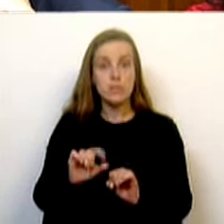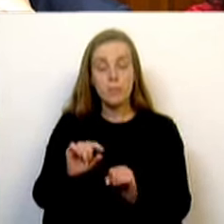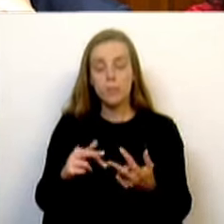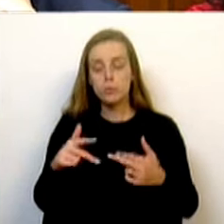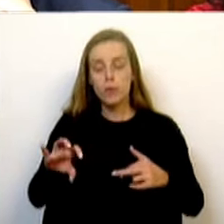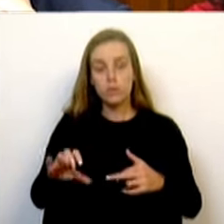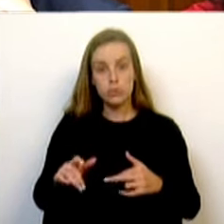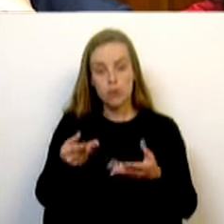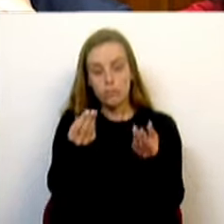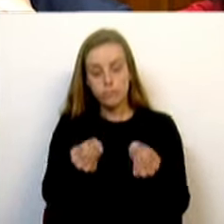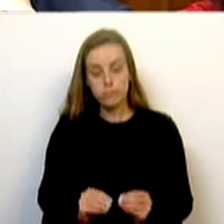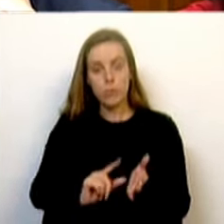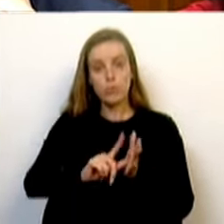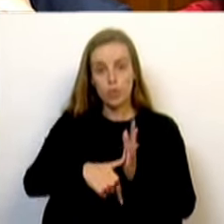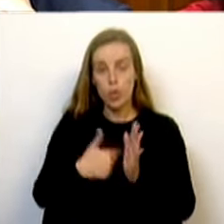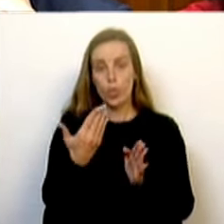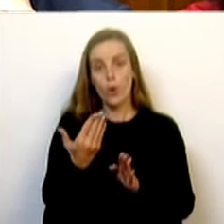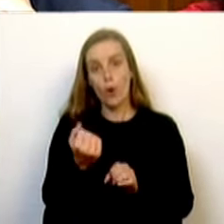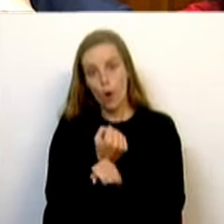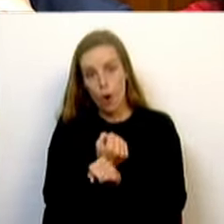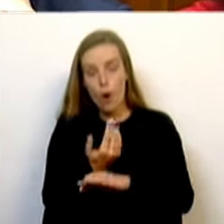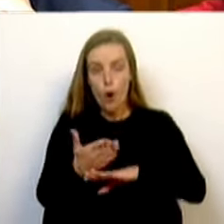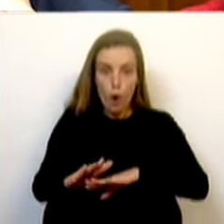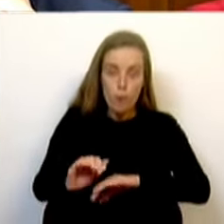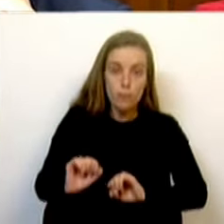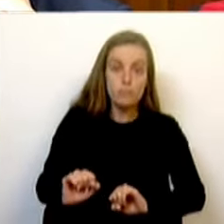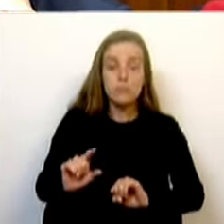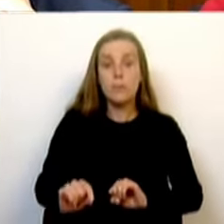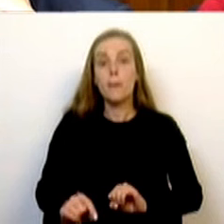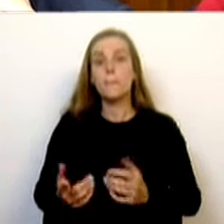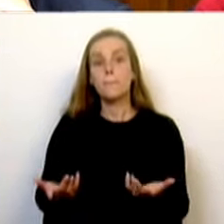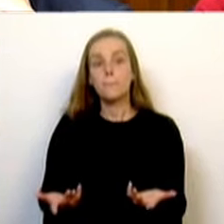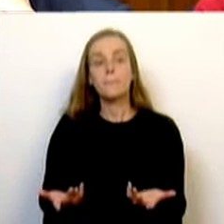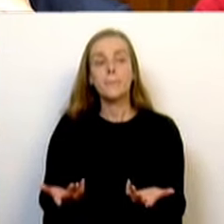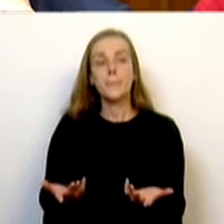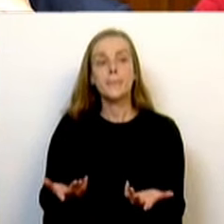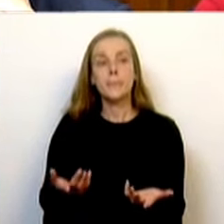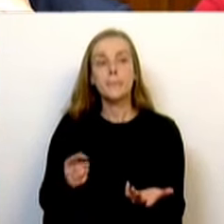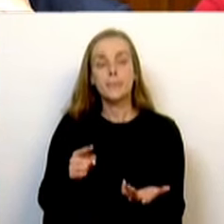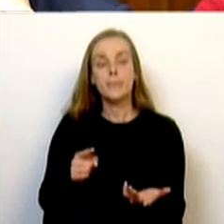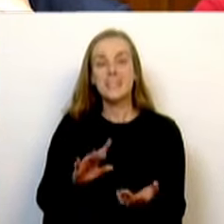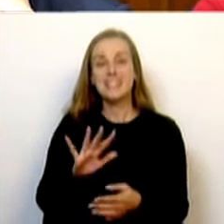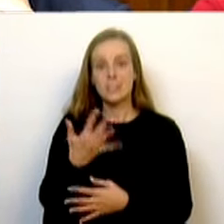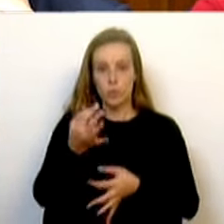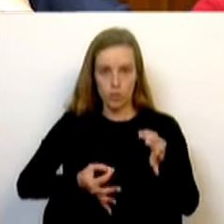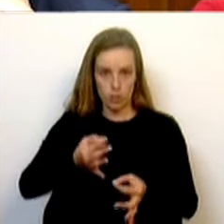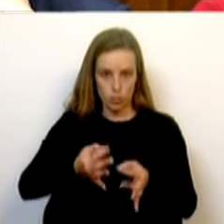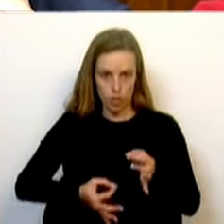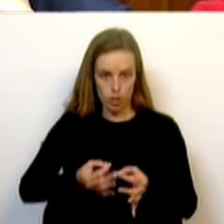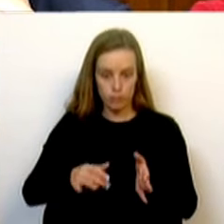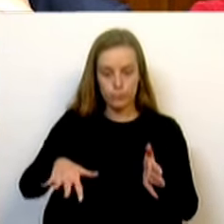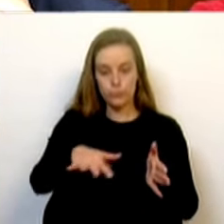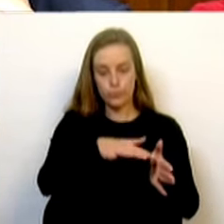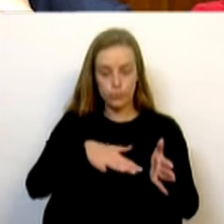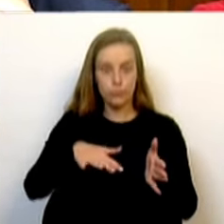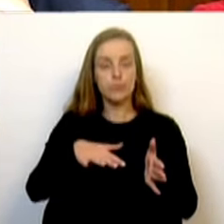município para a elaboração do projeto e da obra e o Orçamento prevê, aliás, a realização de obras em cinco tribunais no conjunto da região